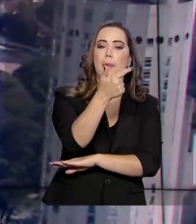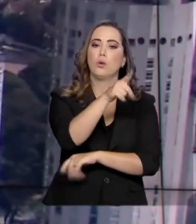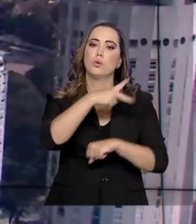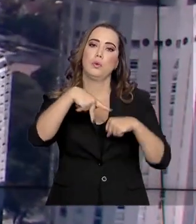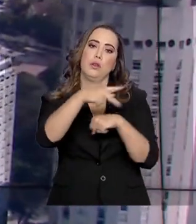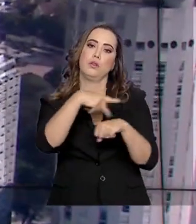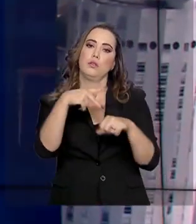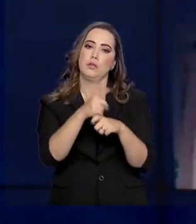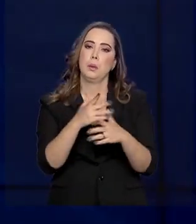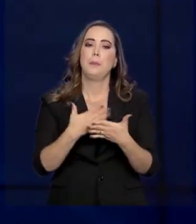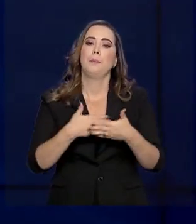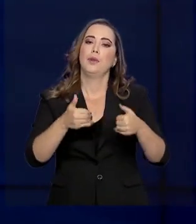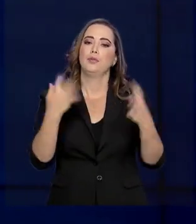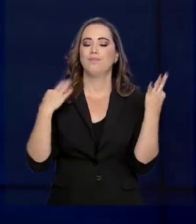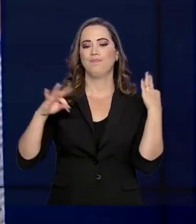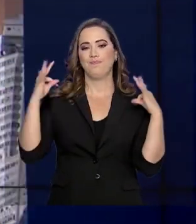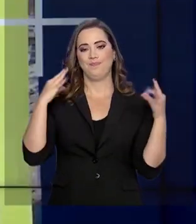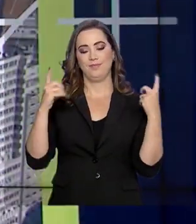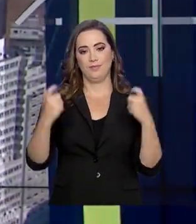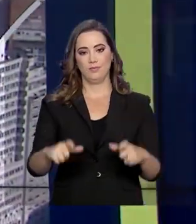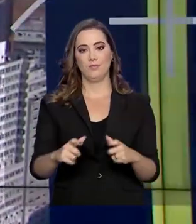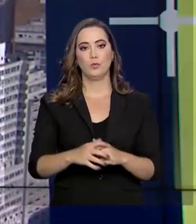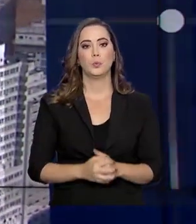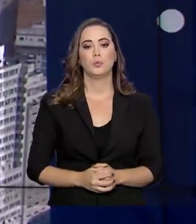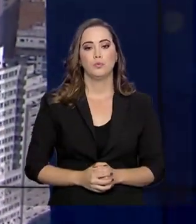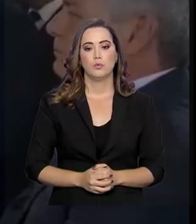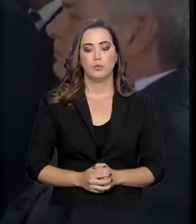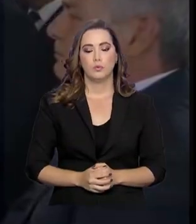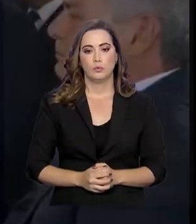países e incrementar o turismo na região.